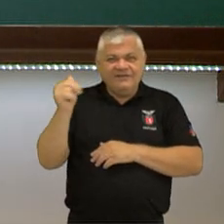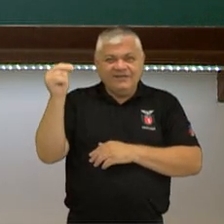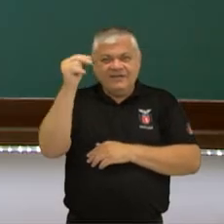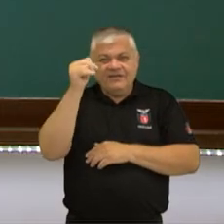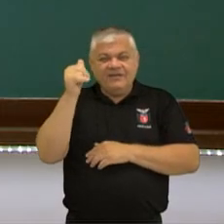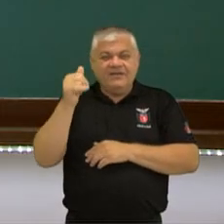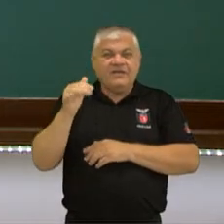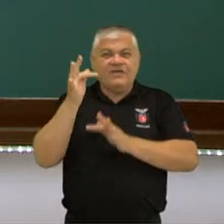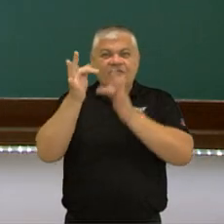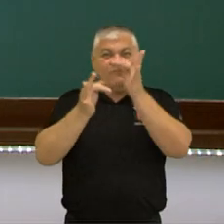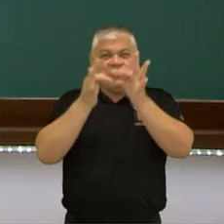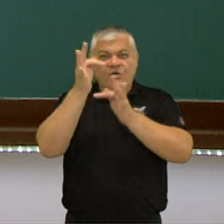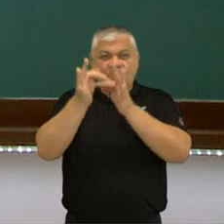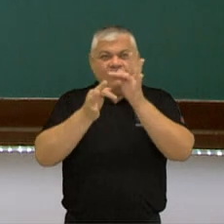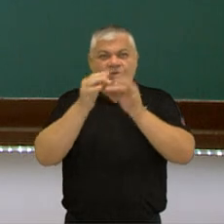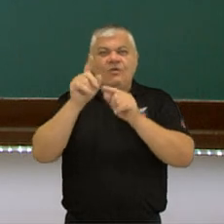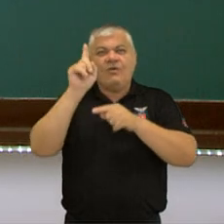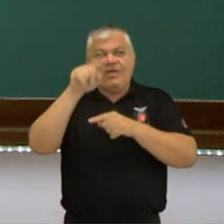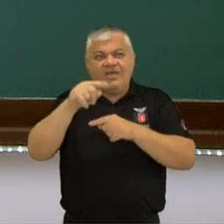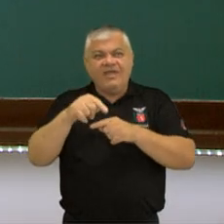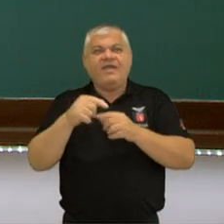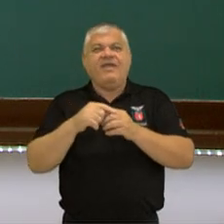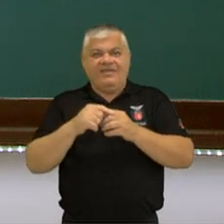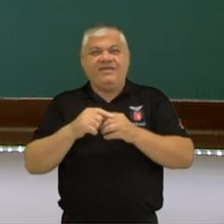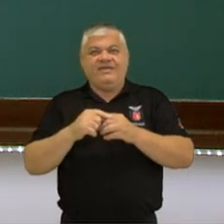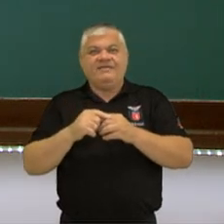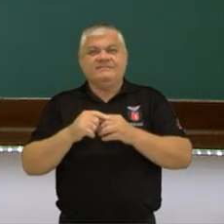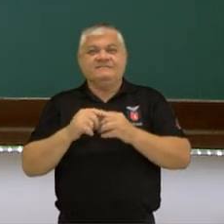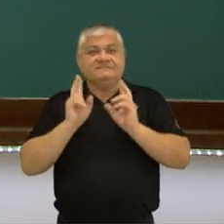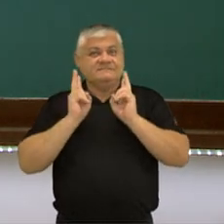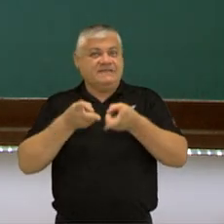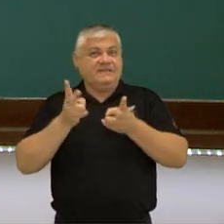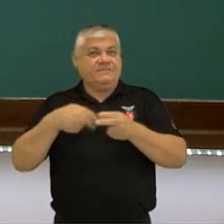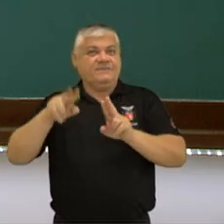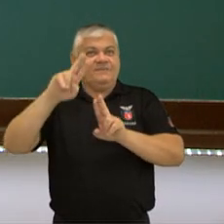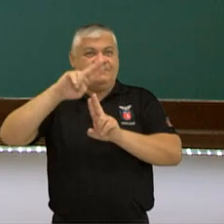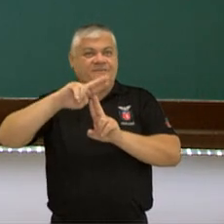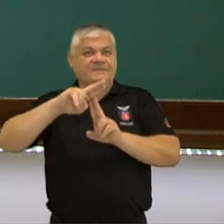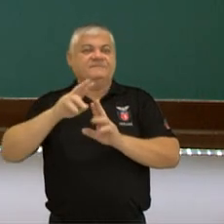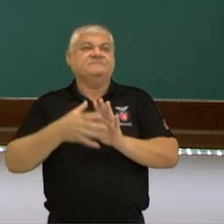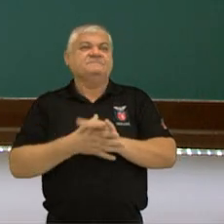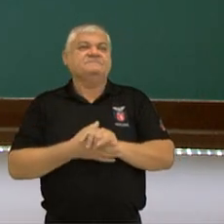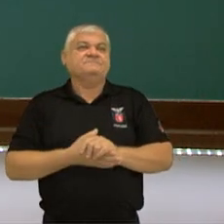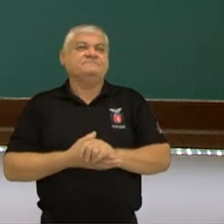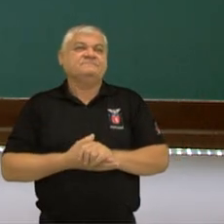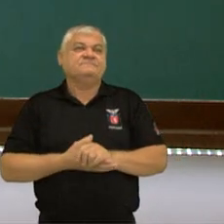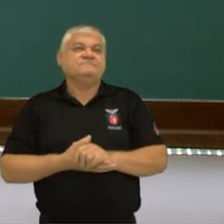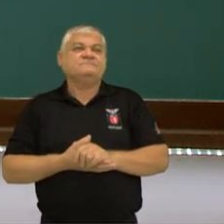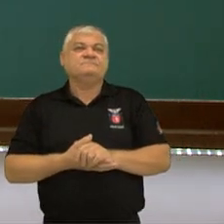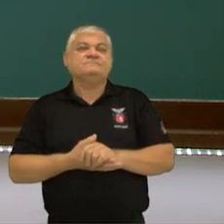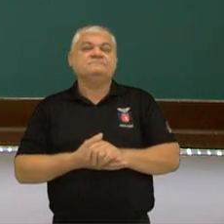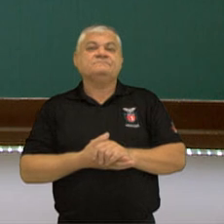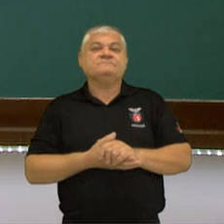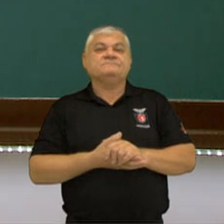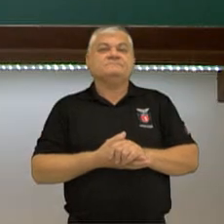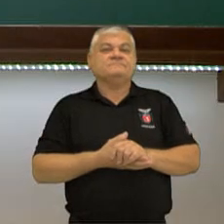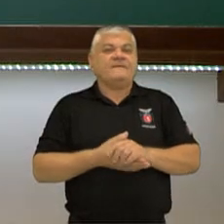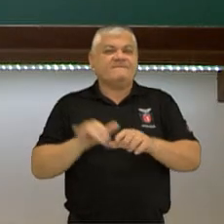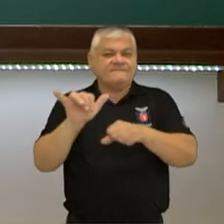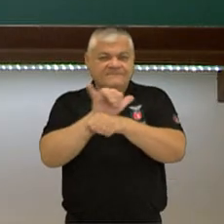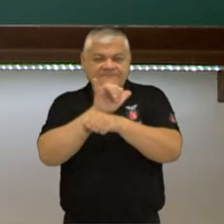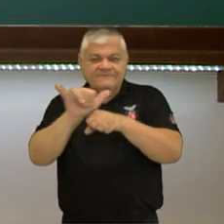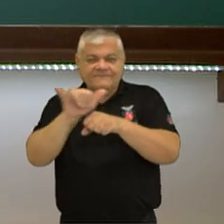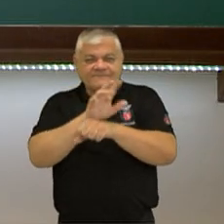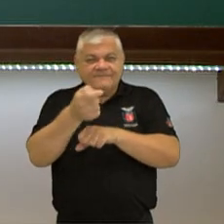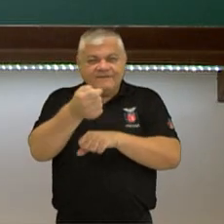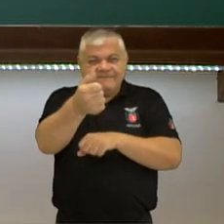sempre entre os átomos, os orbitais P. Tá certo? Ela faz esse movimento aqui. Agora um esqueminha,